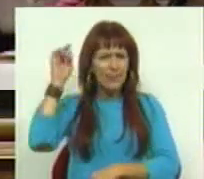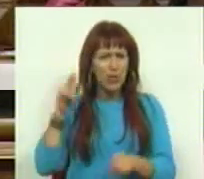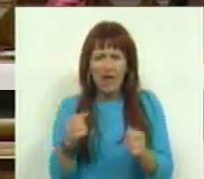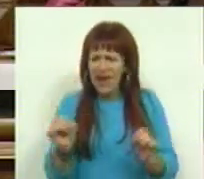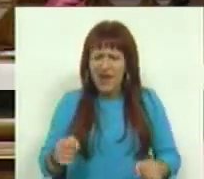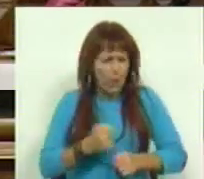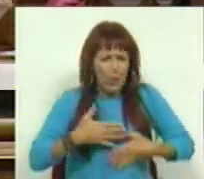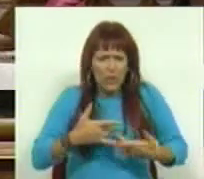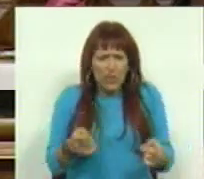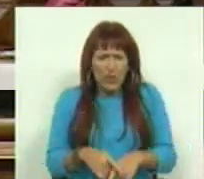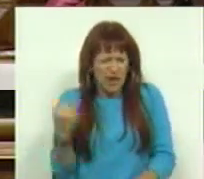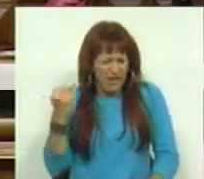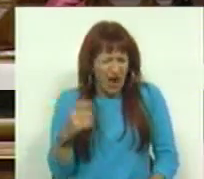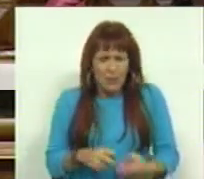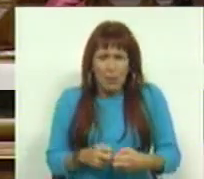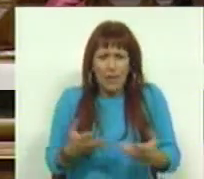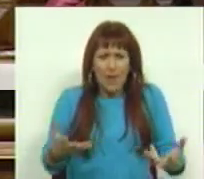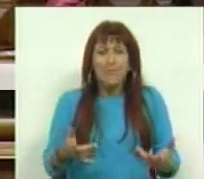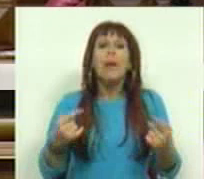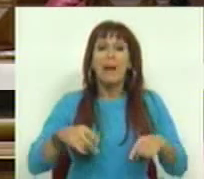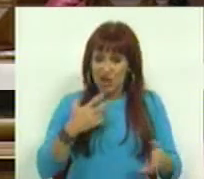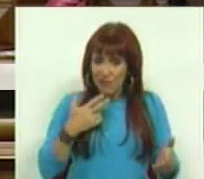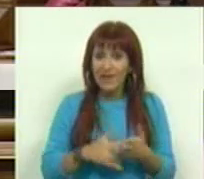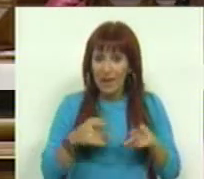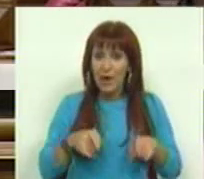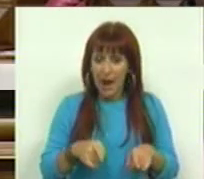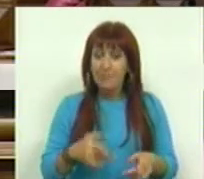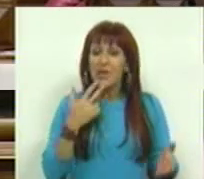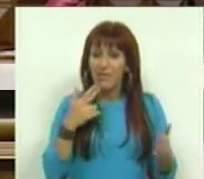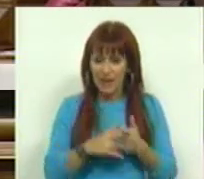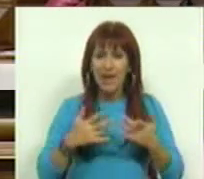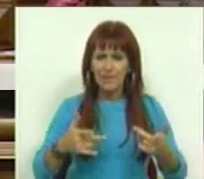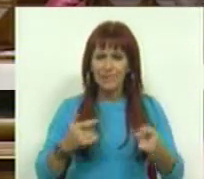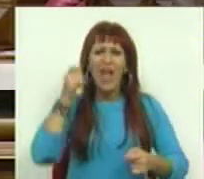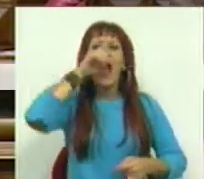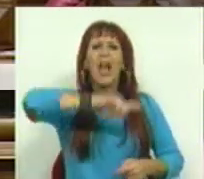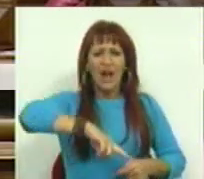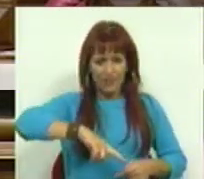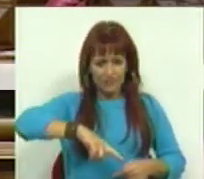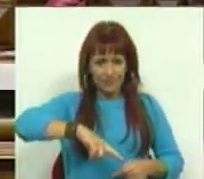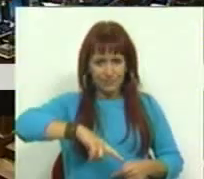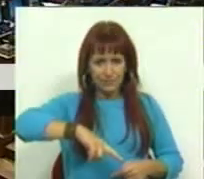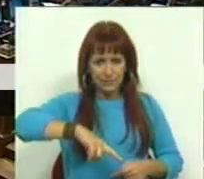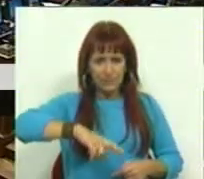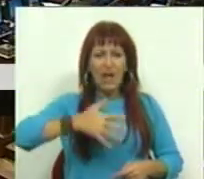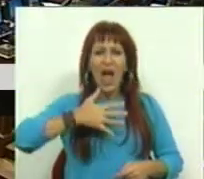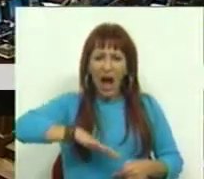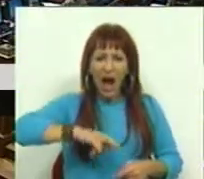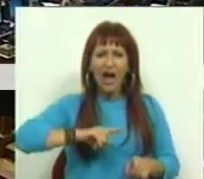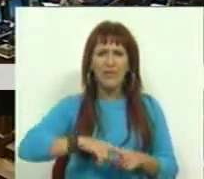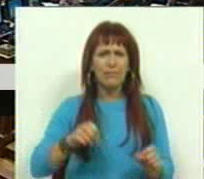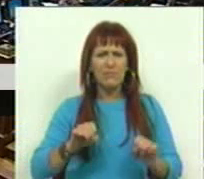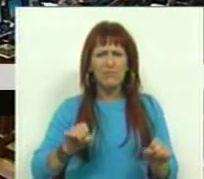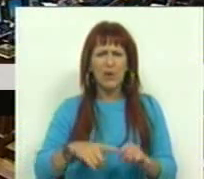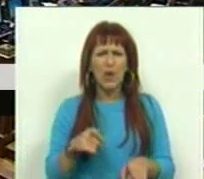República a nenhuma profissão. Isso é um falso problema. Mas é verdade, é verdade, que quem quer, porque